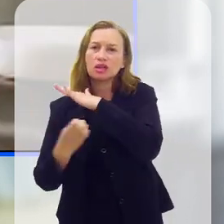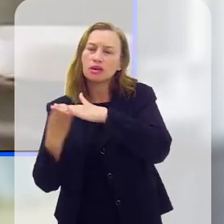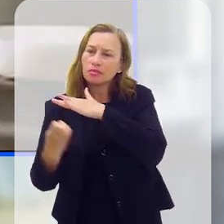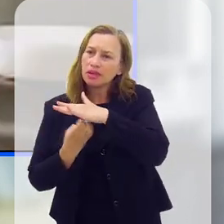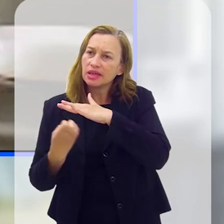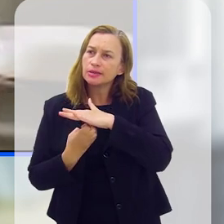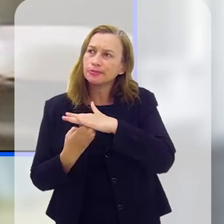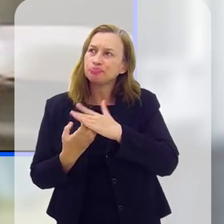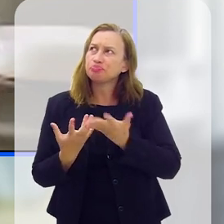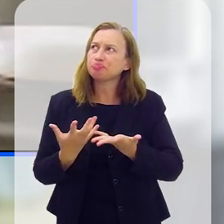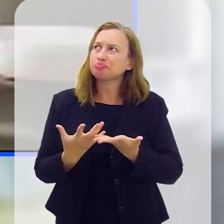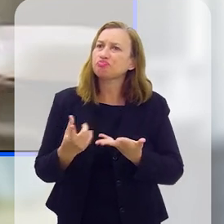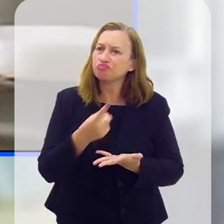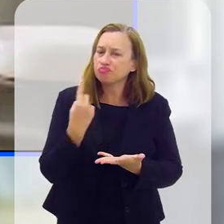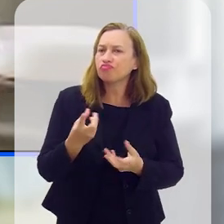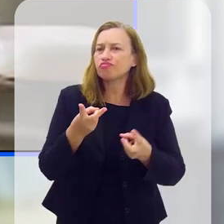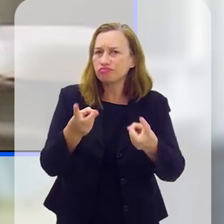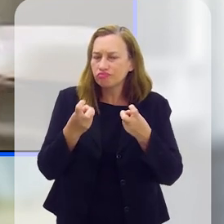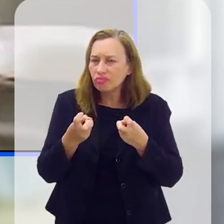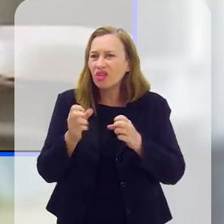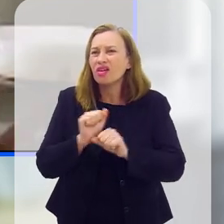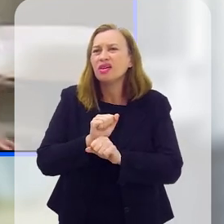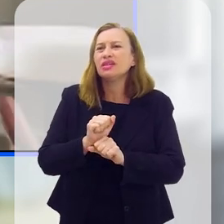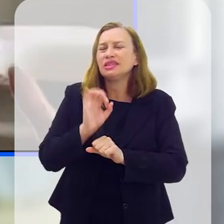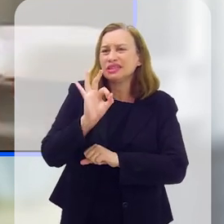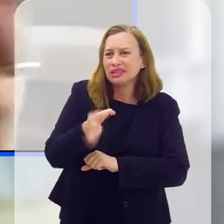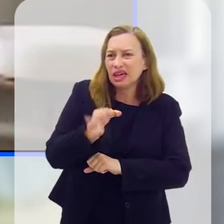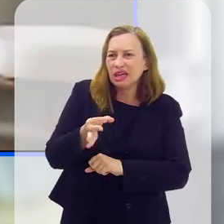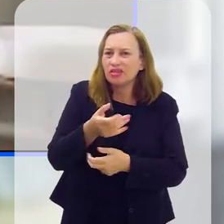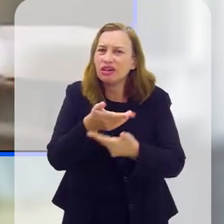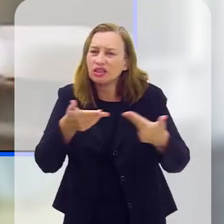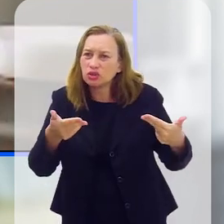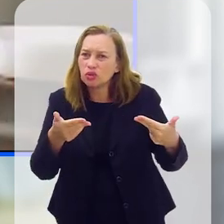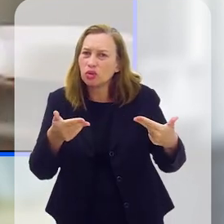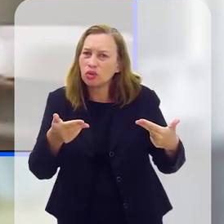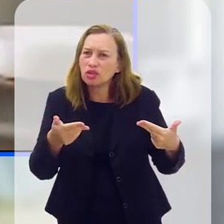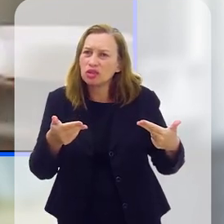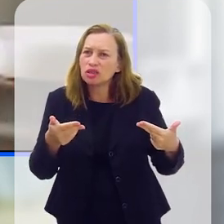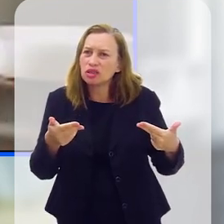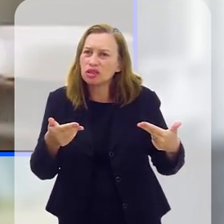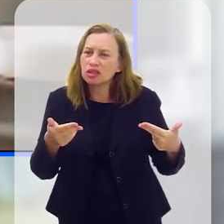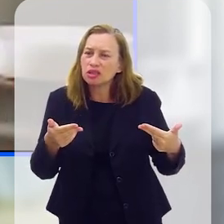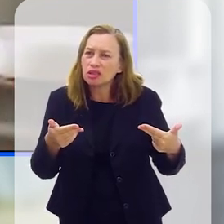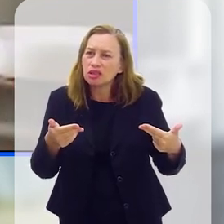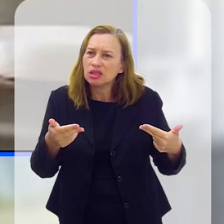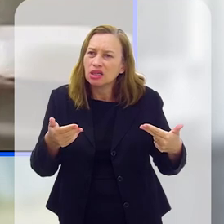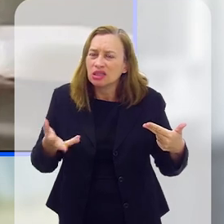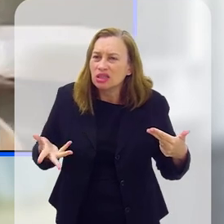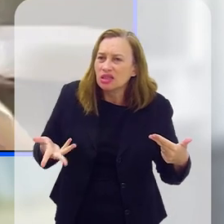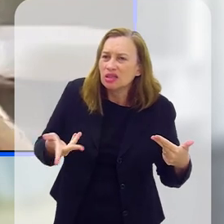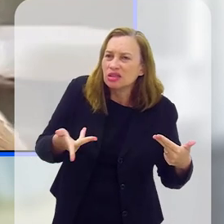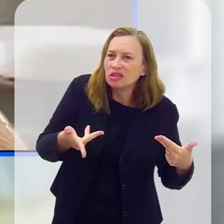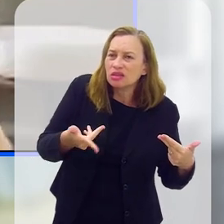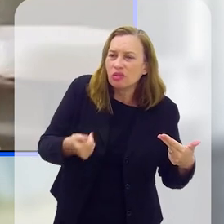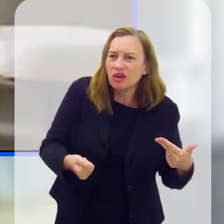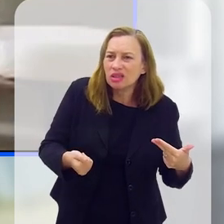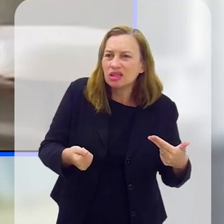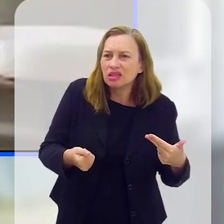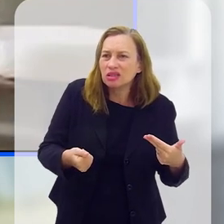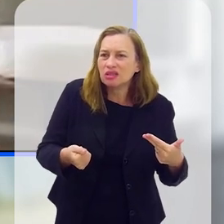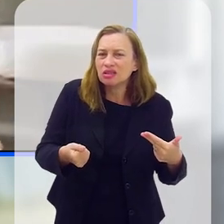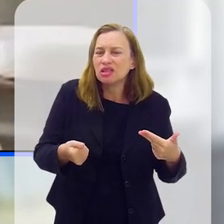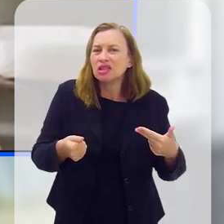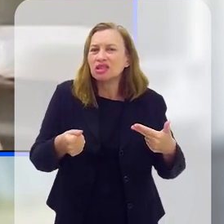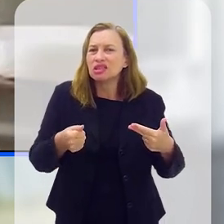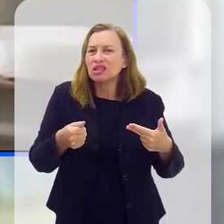empresas, nós observamos muito claramente que muitas coisas passam por essa qualidade desse clima